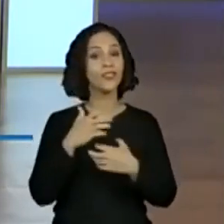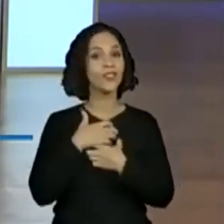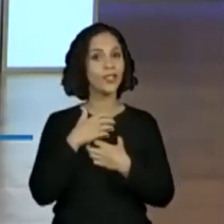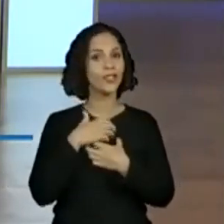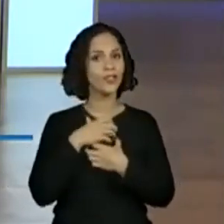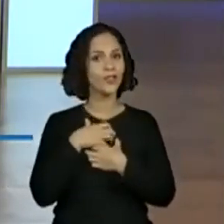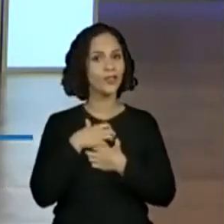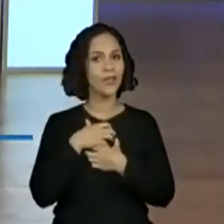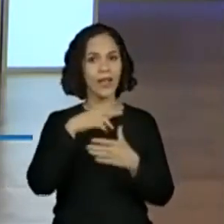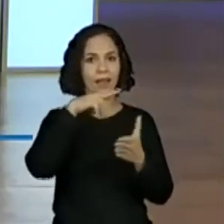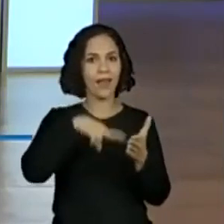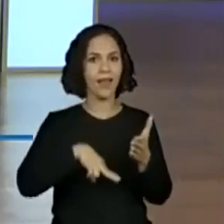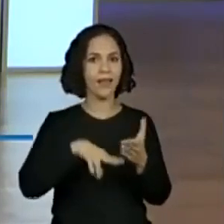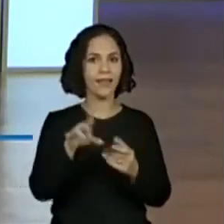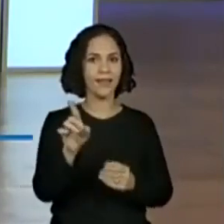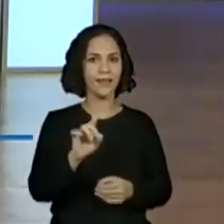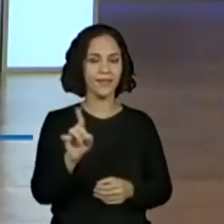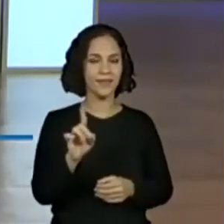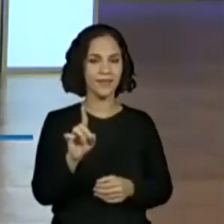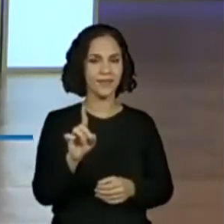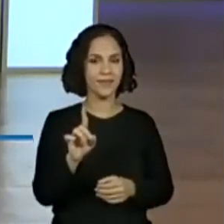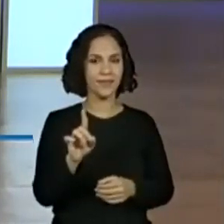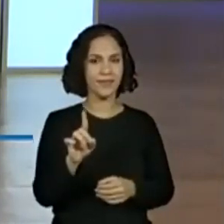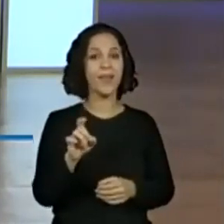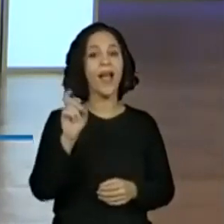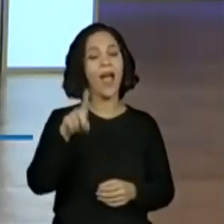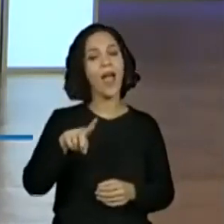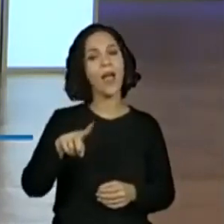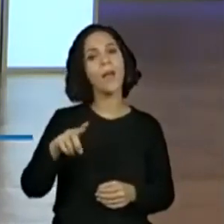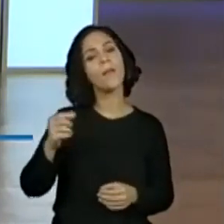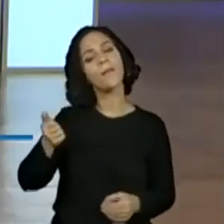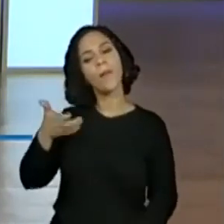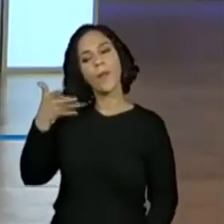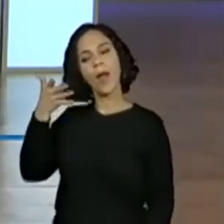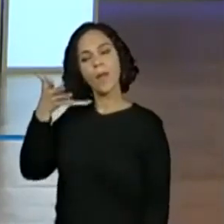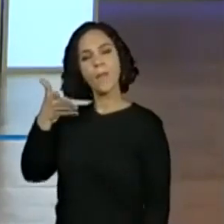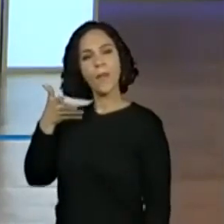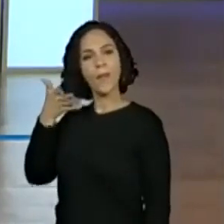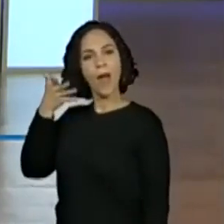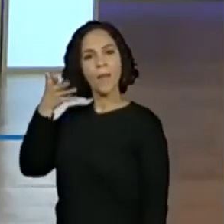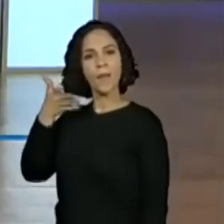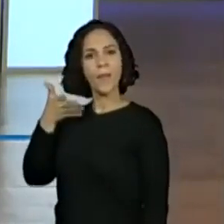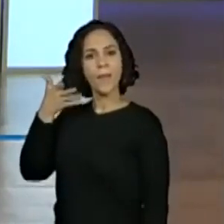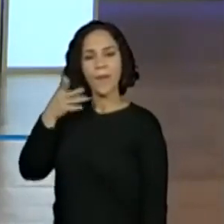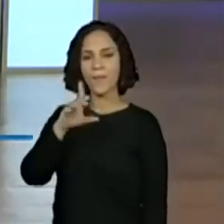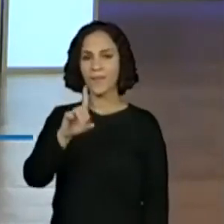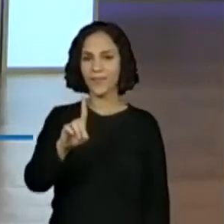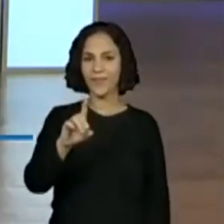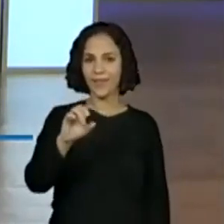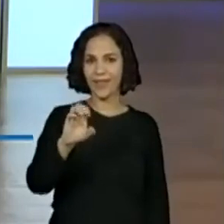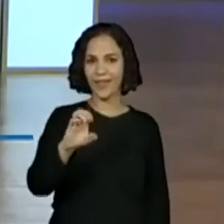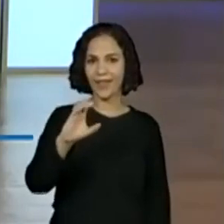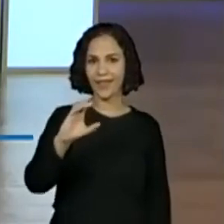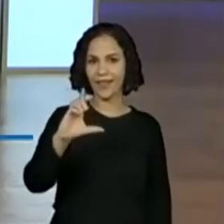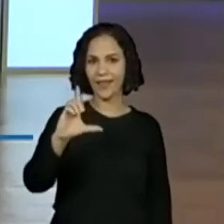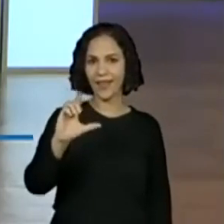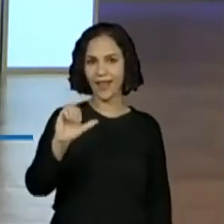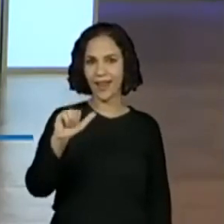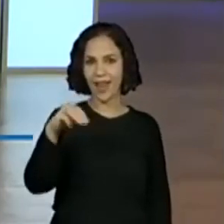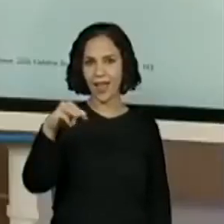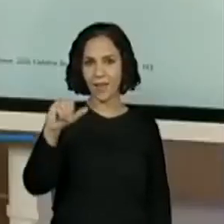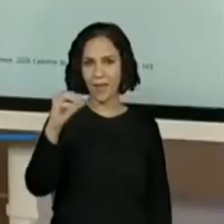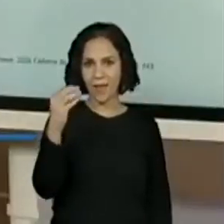não será leitura. Será uma declamação. Ou seja, eu vou